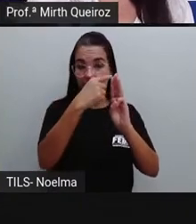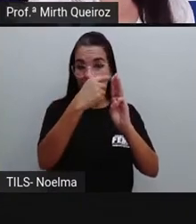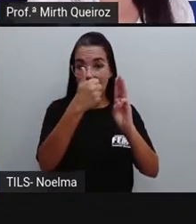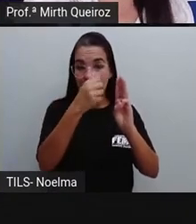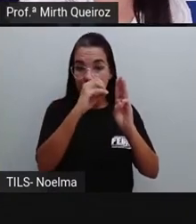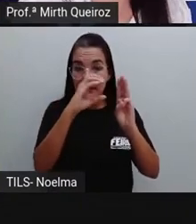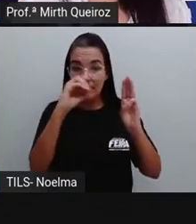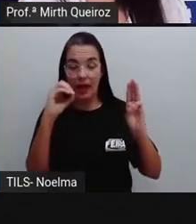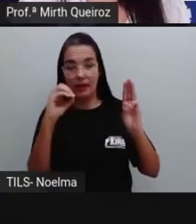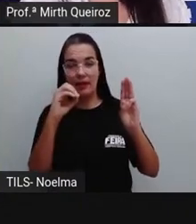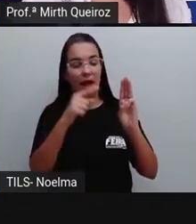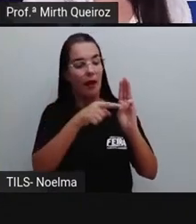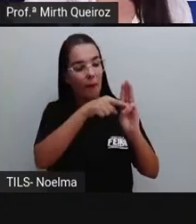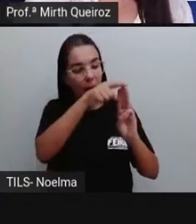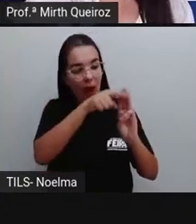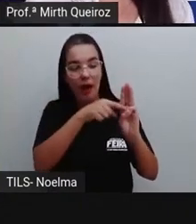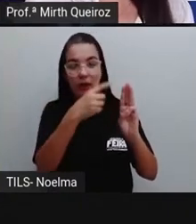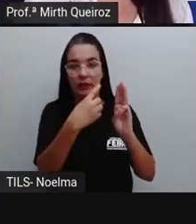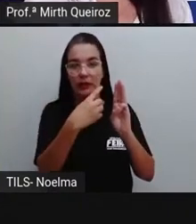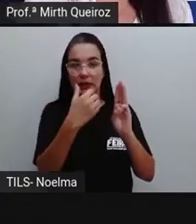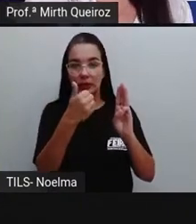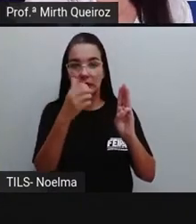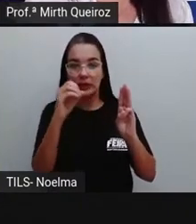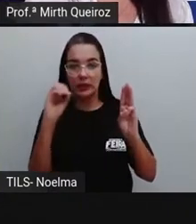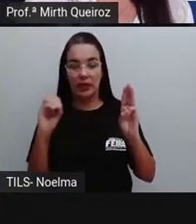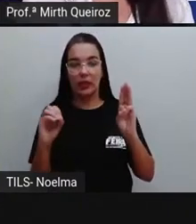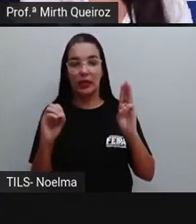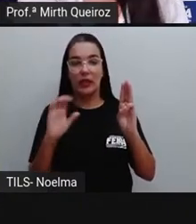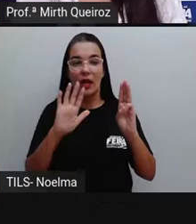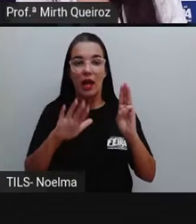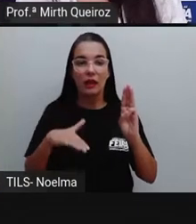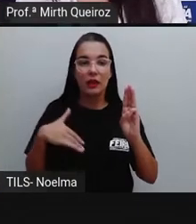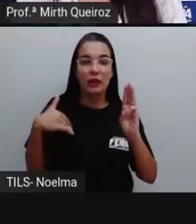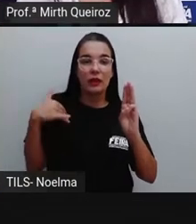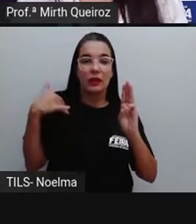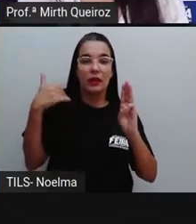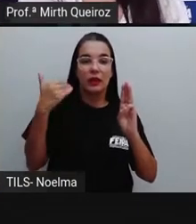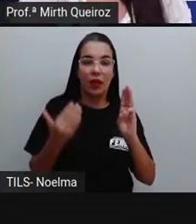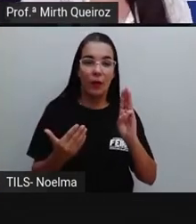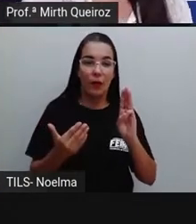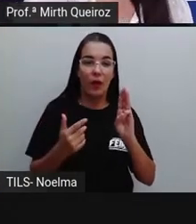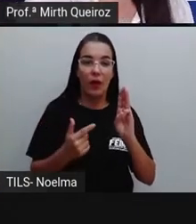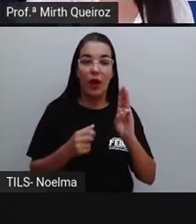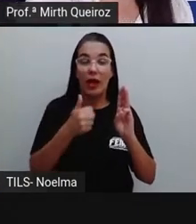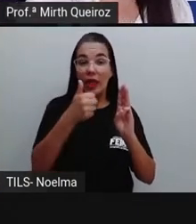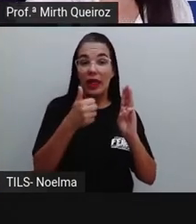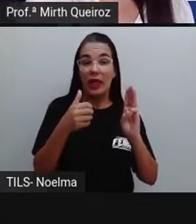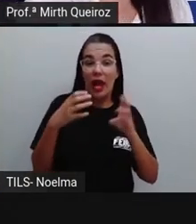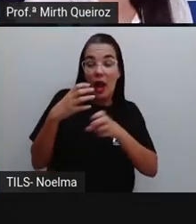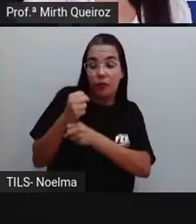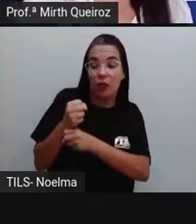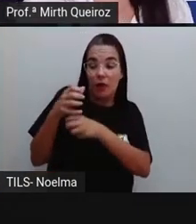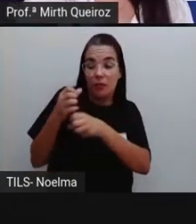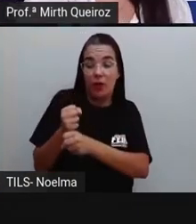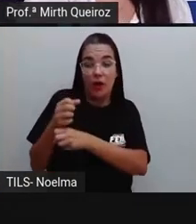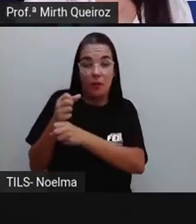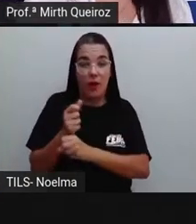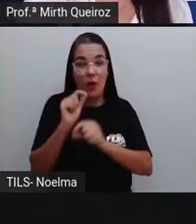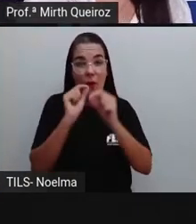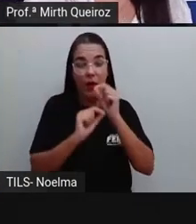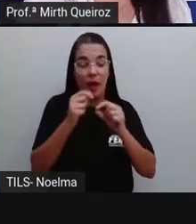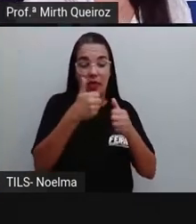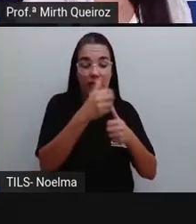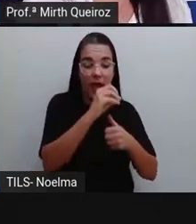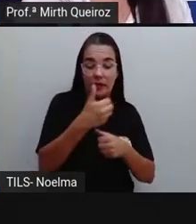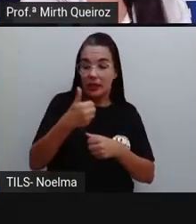Quando a gente conta até cem, cem unidades formam uma centena. Se eu vou agrupar em dezenas de dez